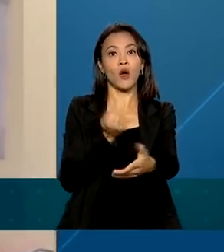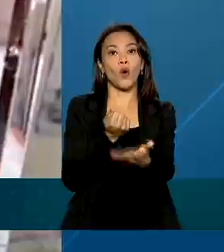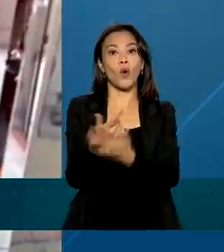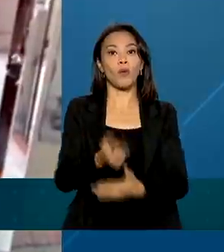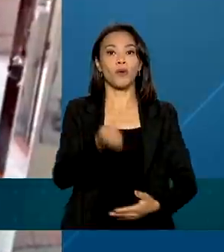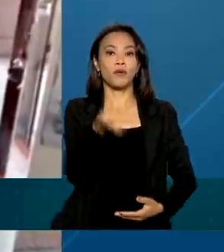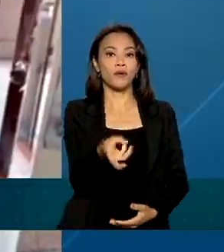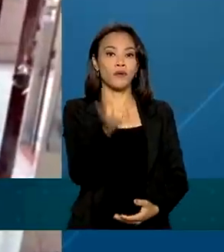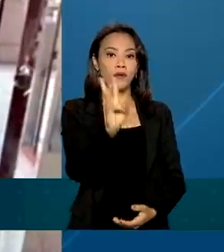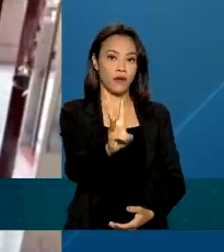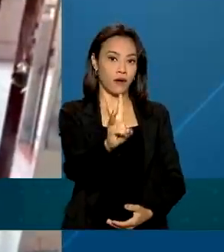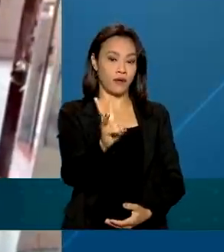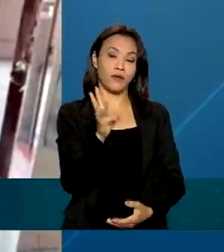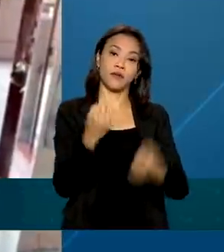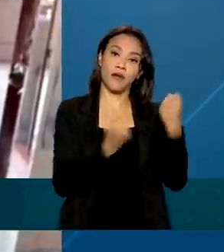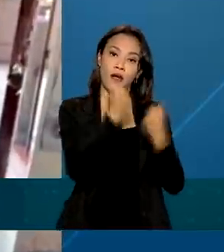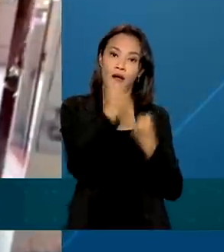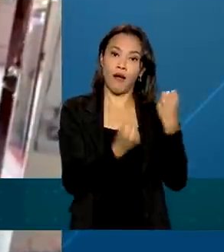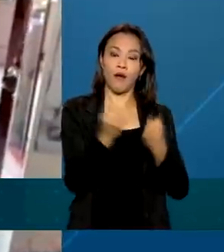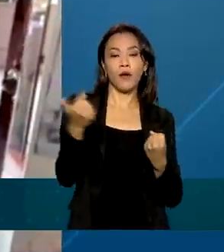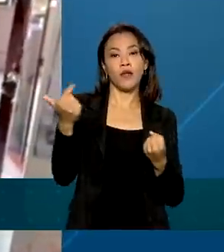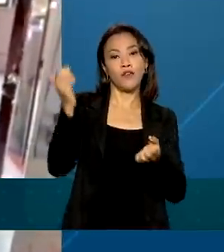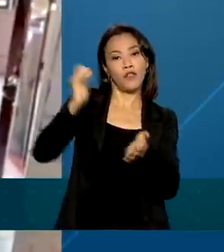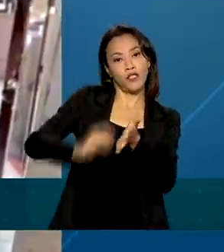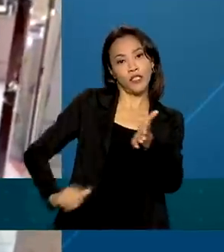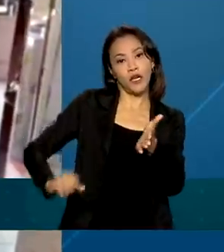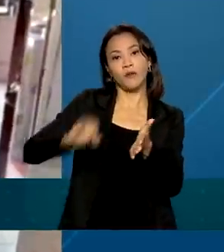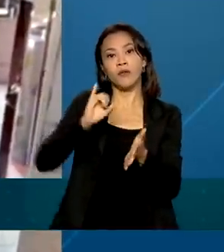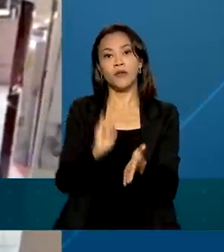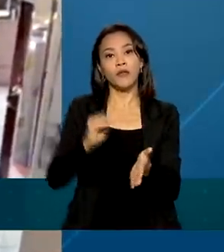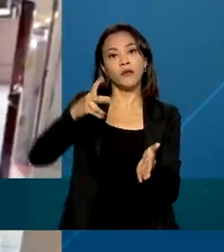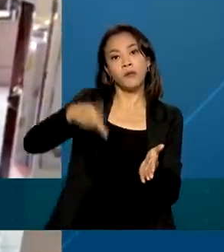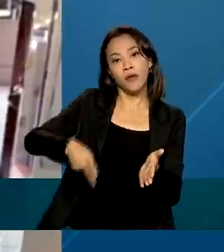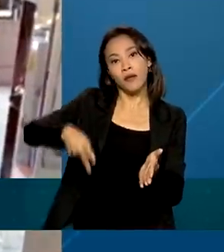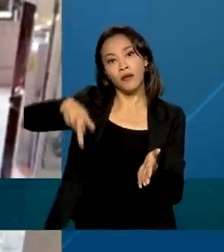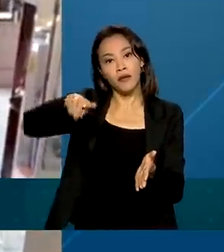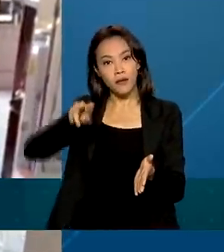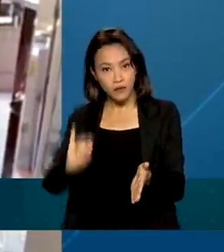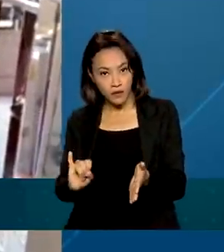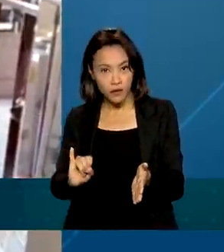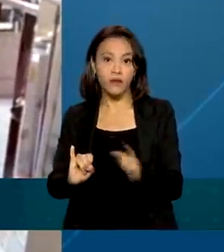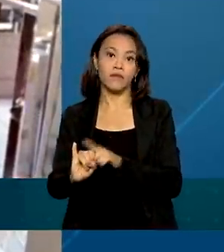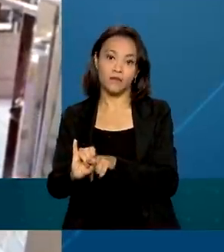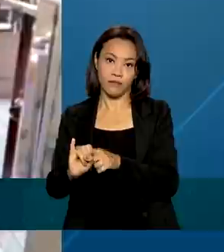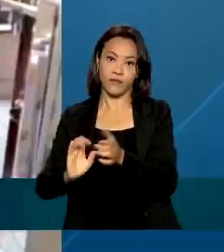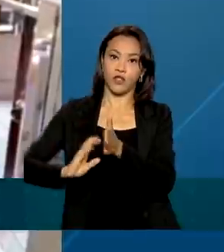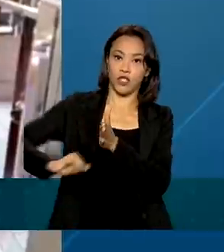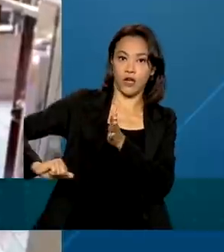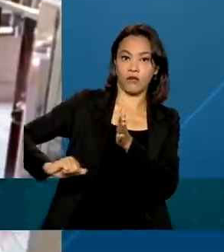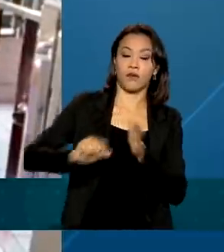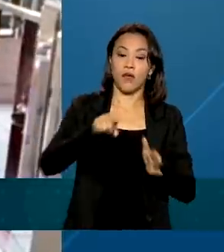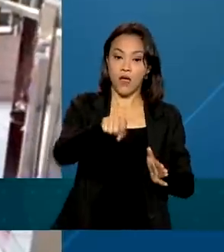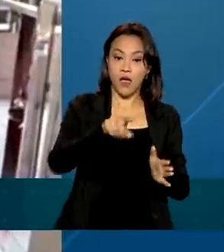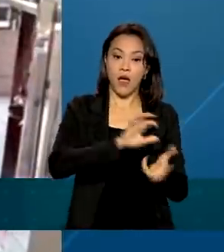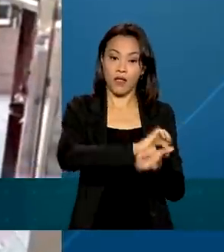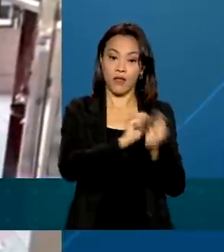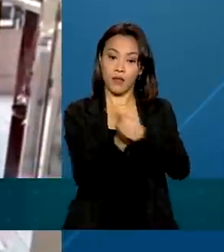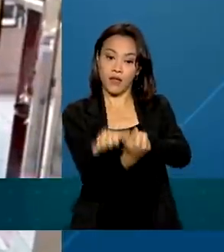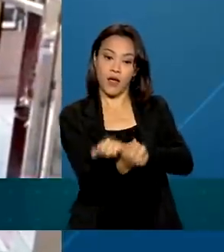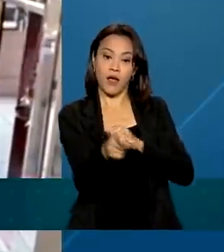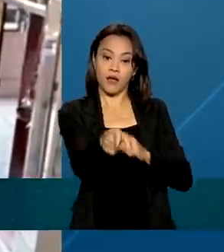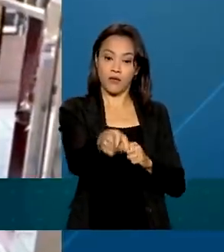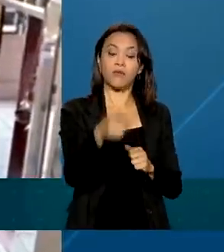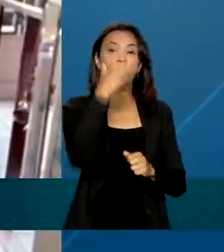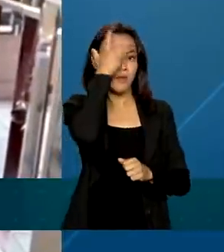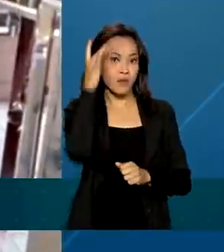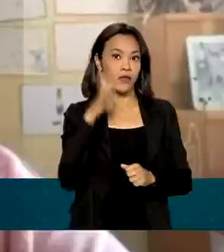carros com isenção do imposto sobre produtos industrializados, o IPI, adaptados para pessoas